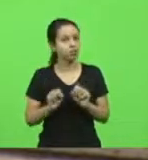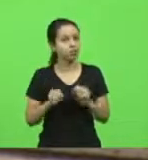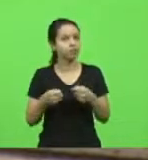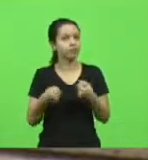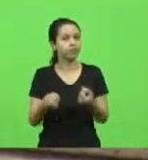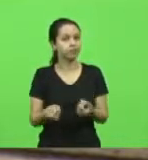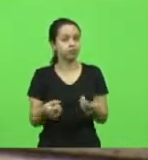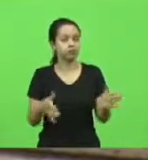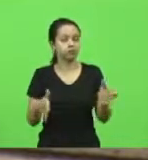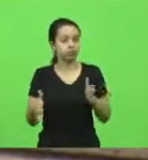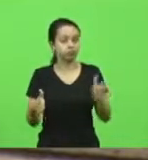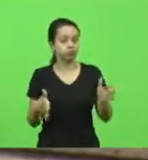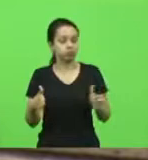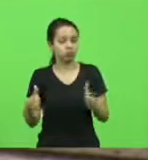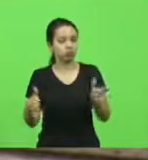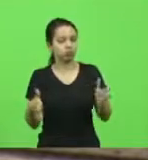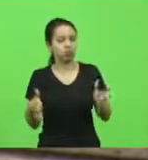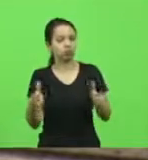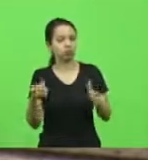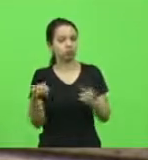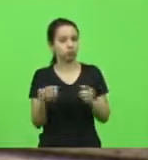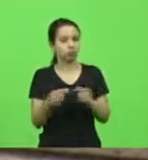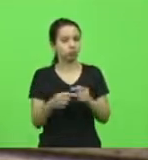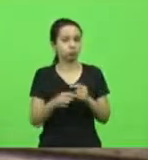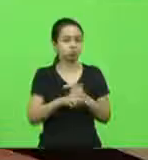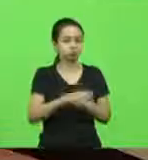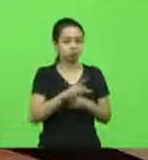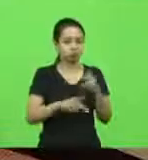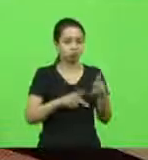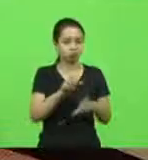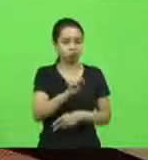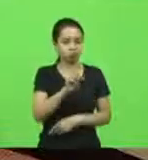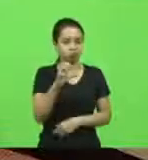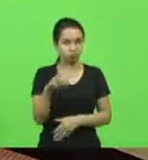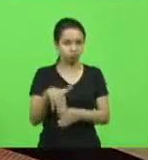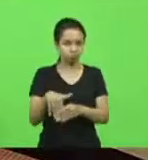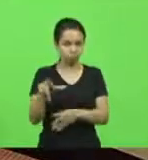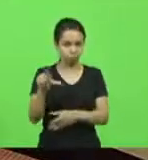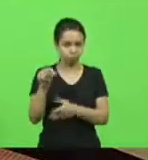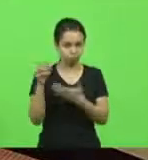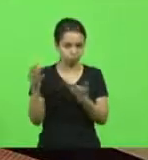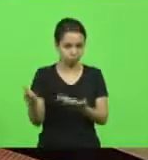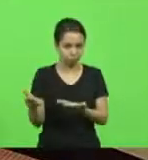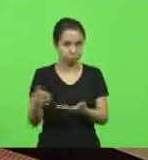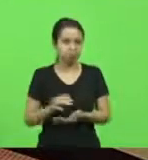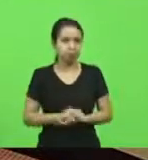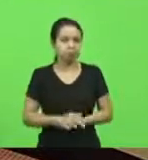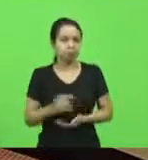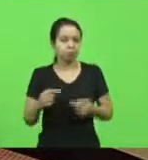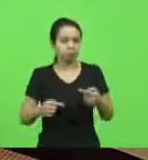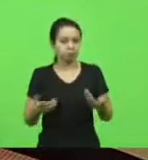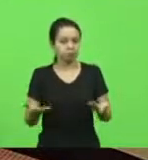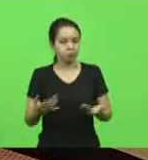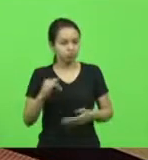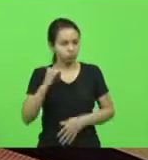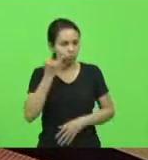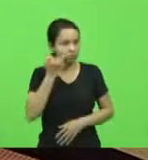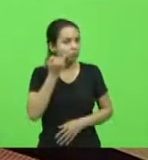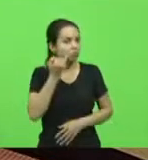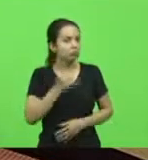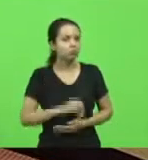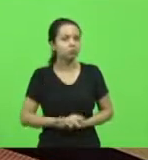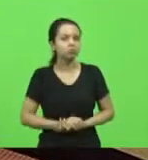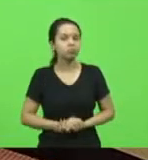o seu mandato conferido pelo povo de Santa Catarina. Muito obrigado, senhor presidente. Ainda para a discussão, com a palavra o deputado Jace Lopes. Obrigado,